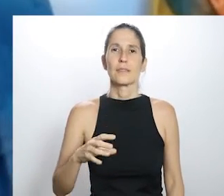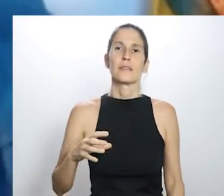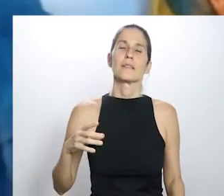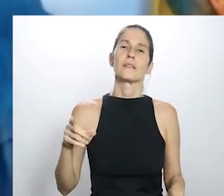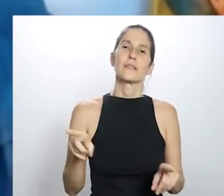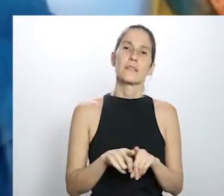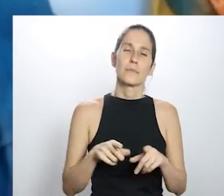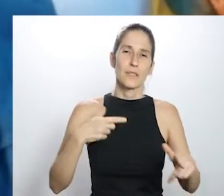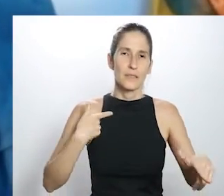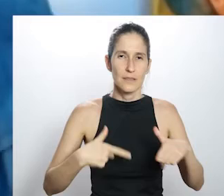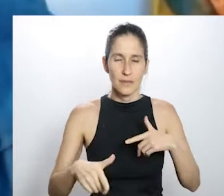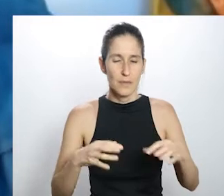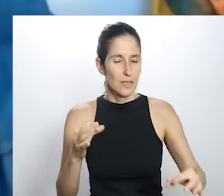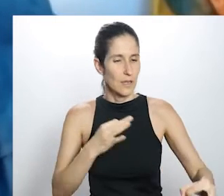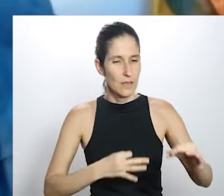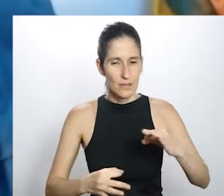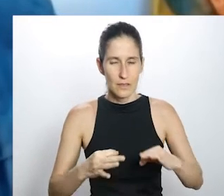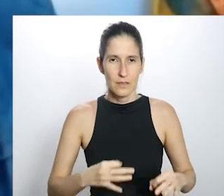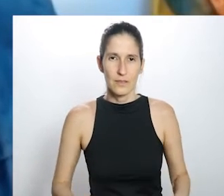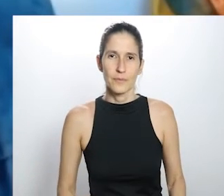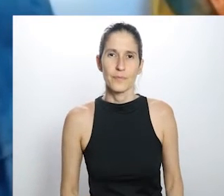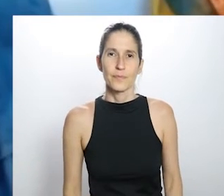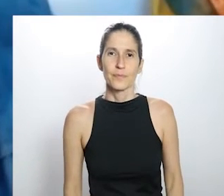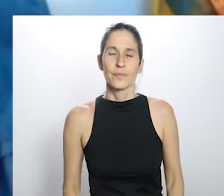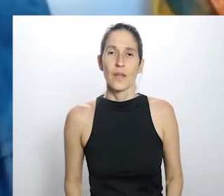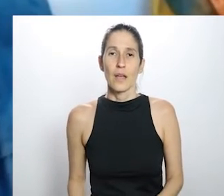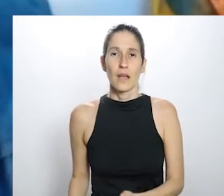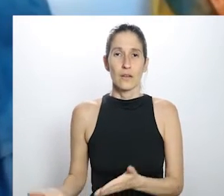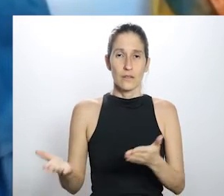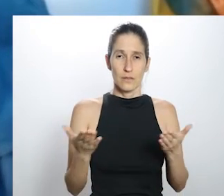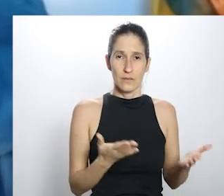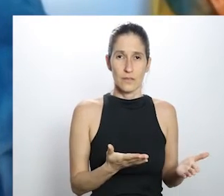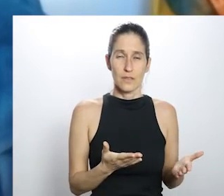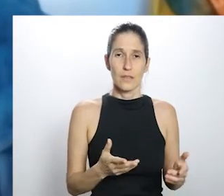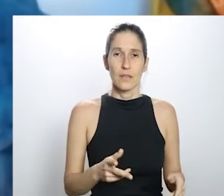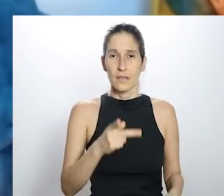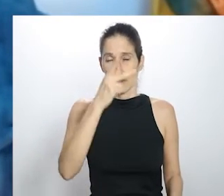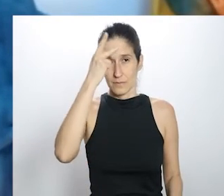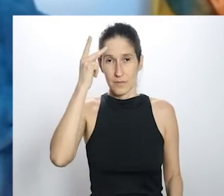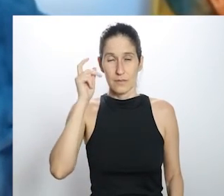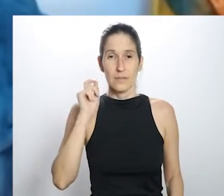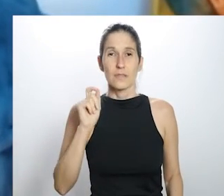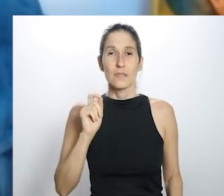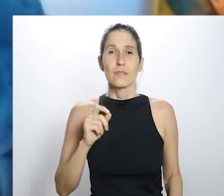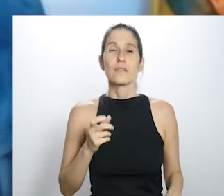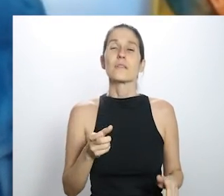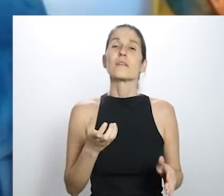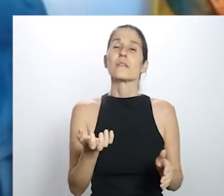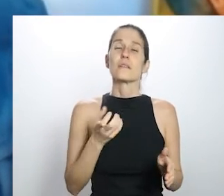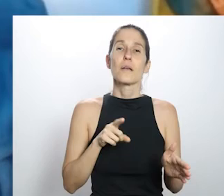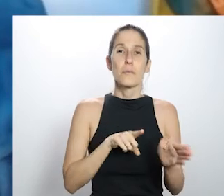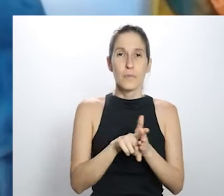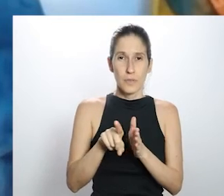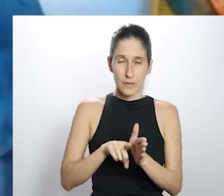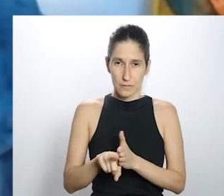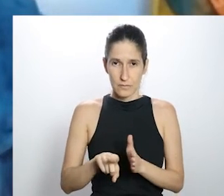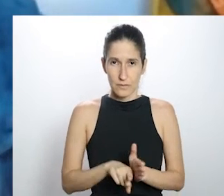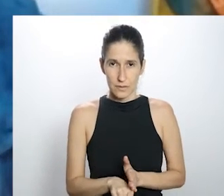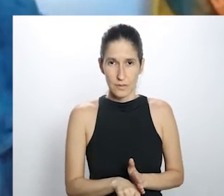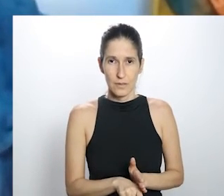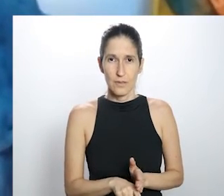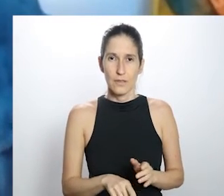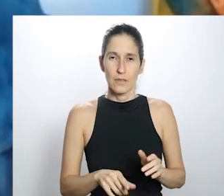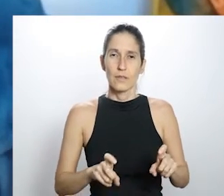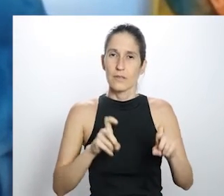rodas. Bom, eu queria abrir agora para quem estiver acompanhando, quem quiser colocar alguma questão, pode ser pelo